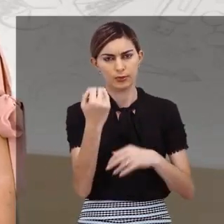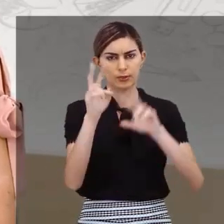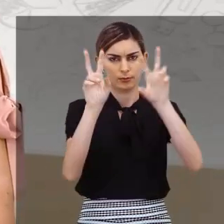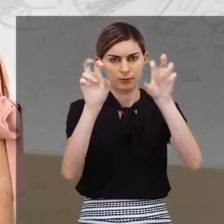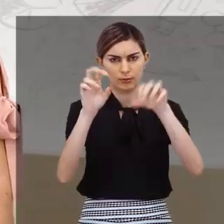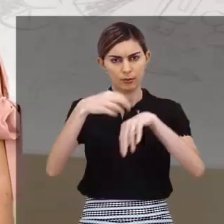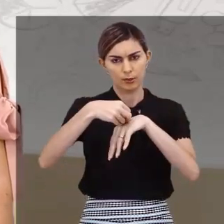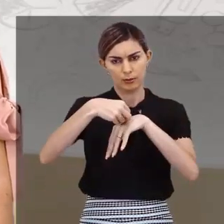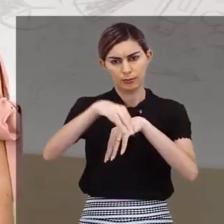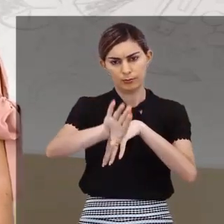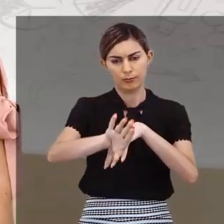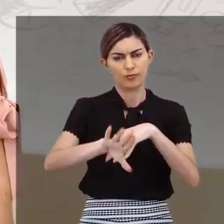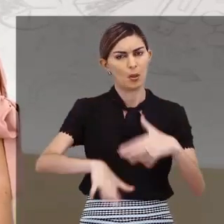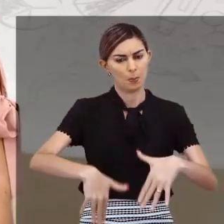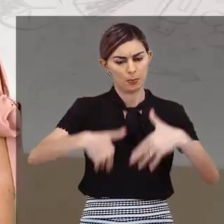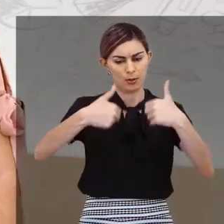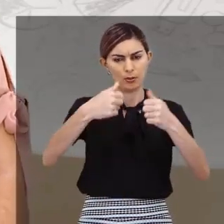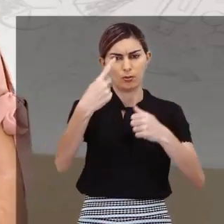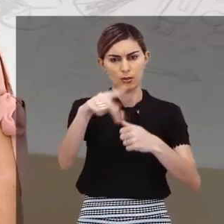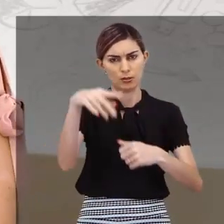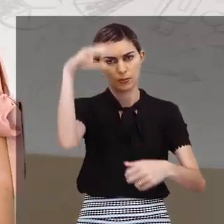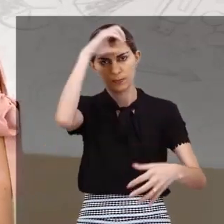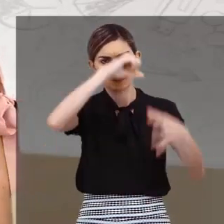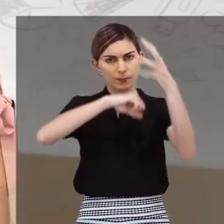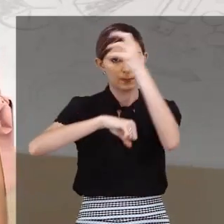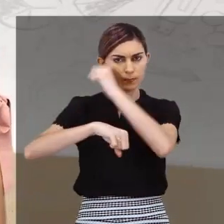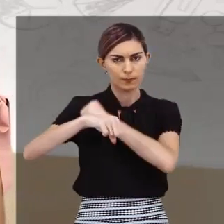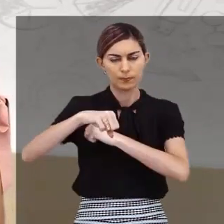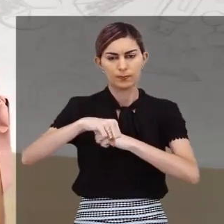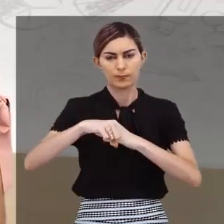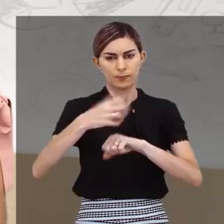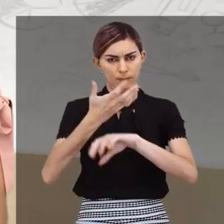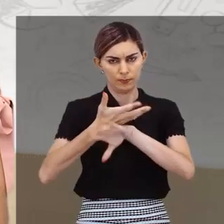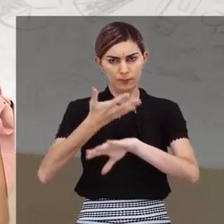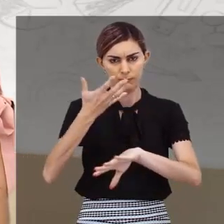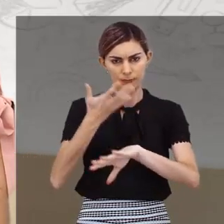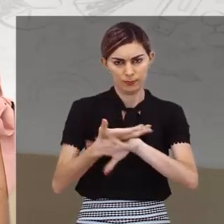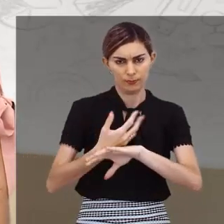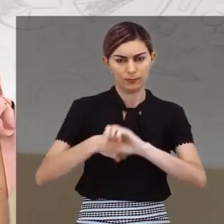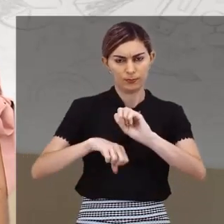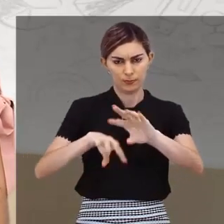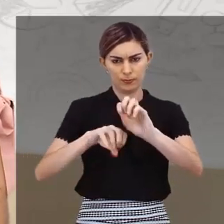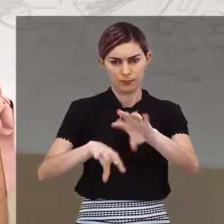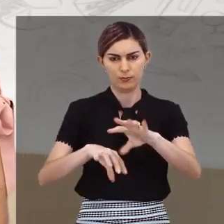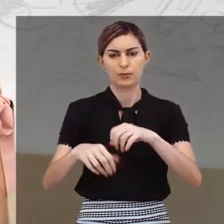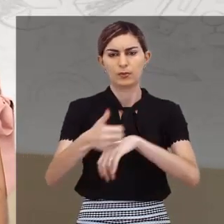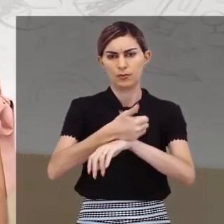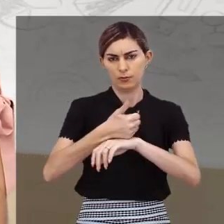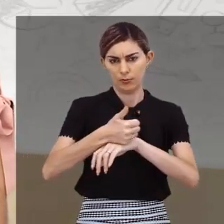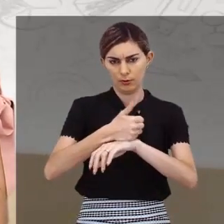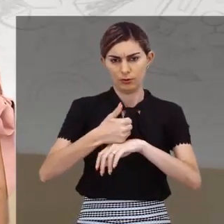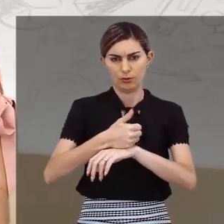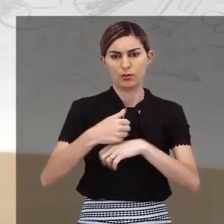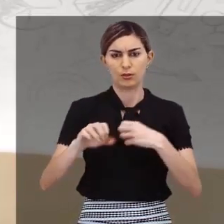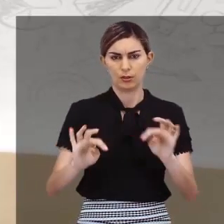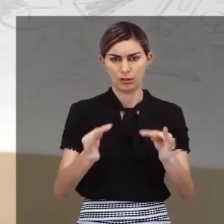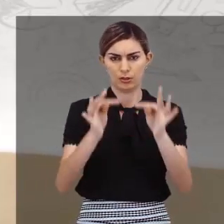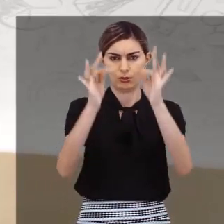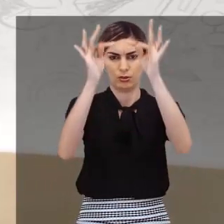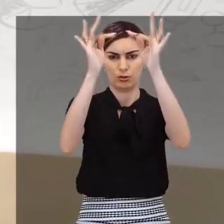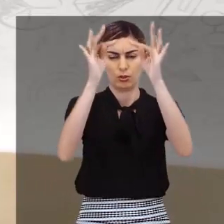para solidificar seus saberes referentes à disciplina Educação Profissional e Tecnológica.